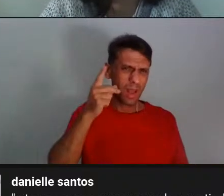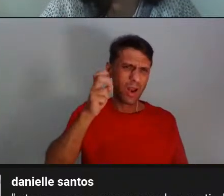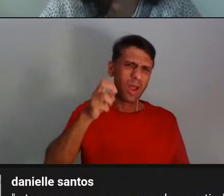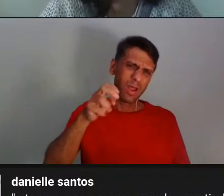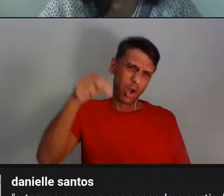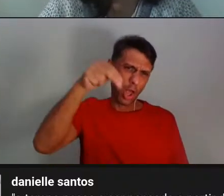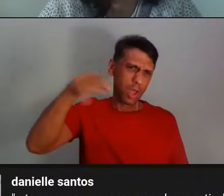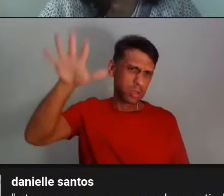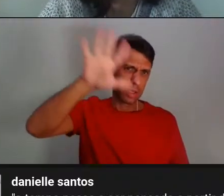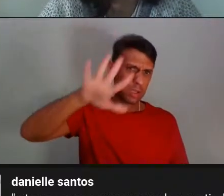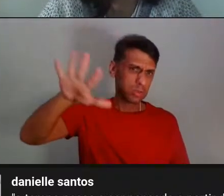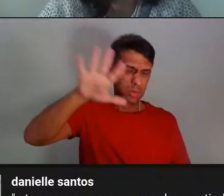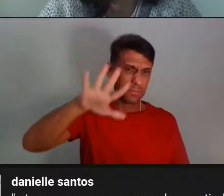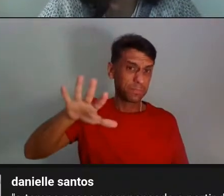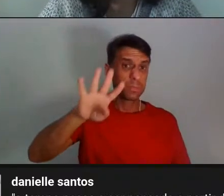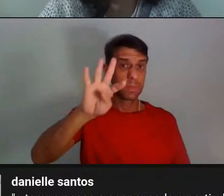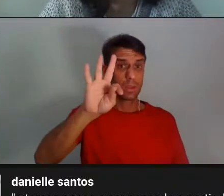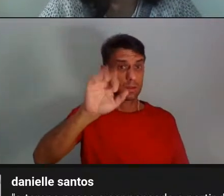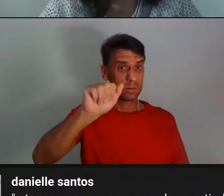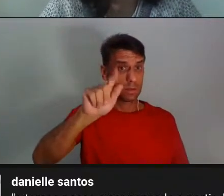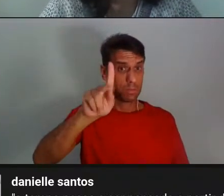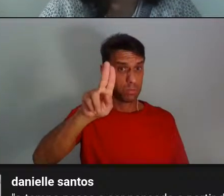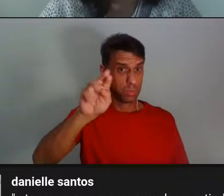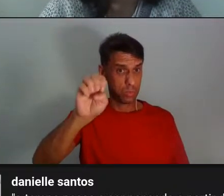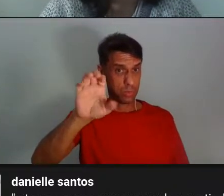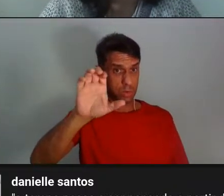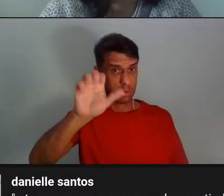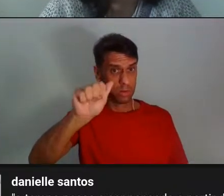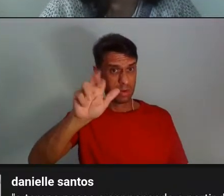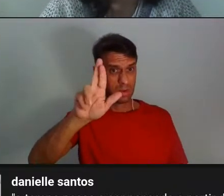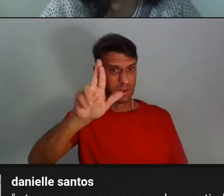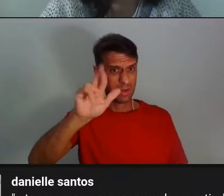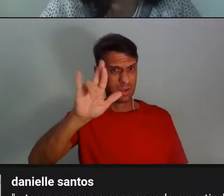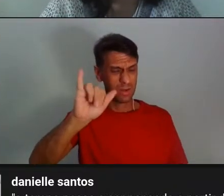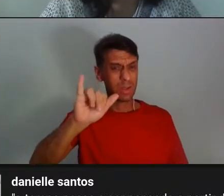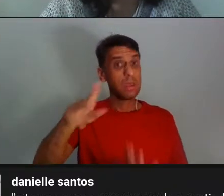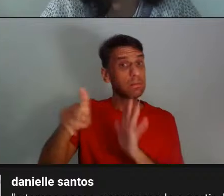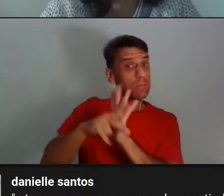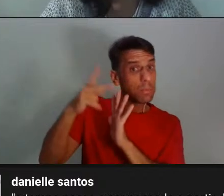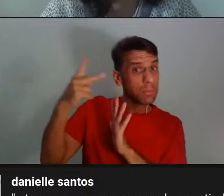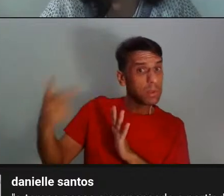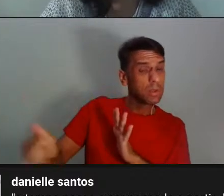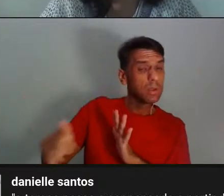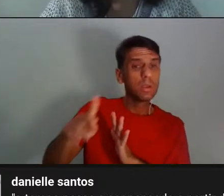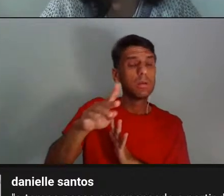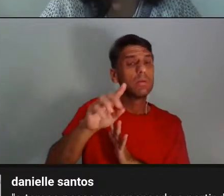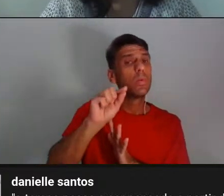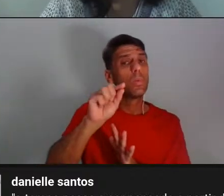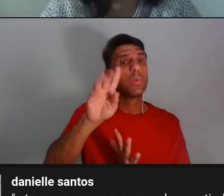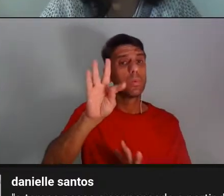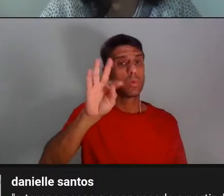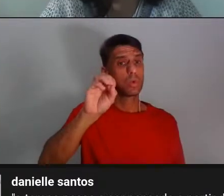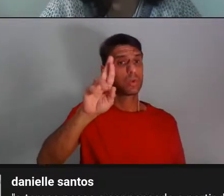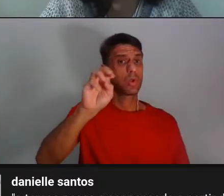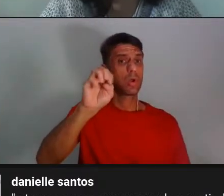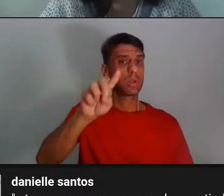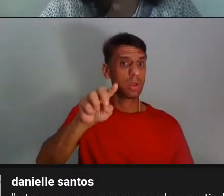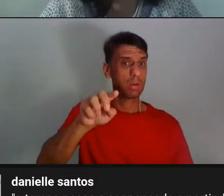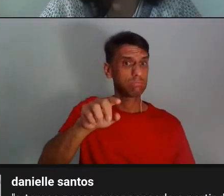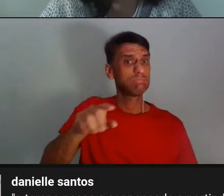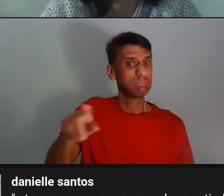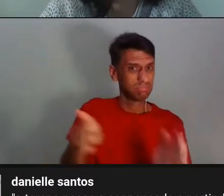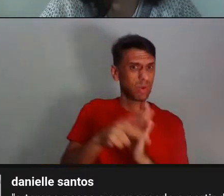O povo Tapuia Cariri aprendeu, reaprendeu o Toré deles a partir de um encantado